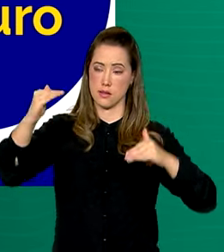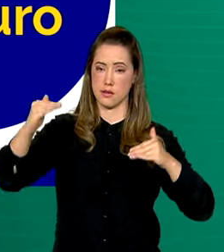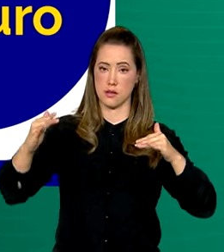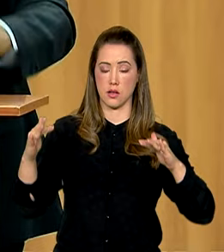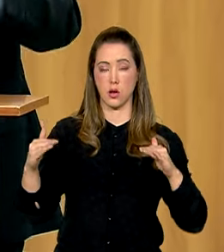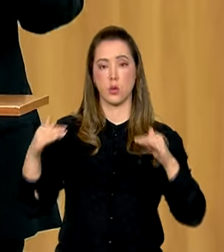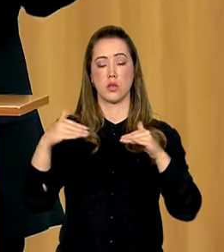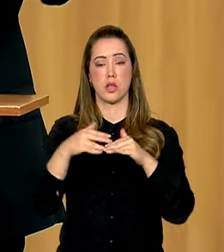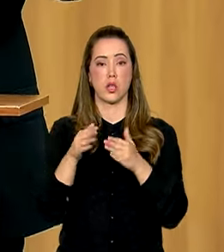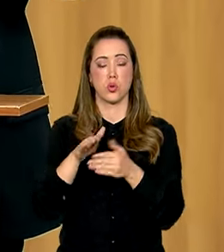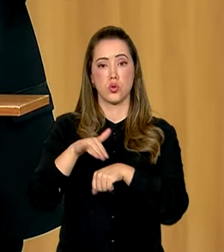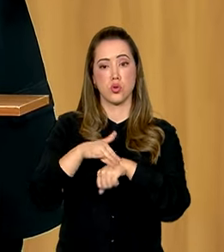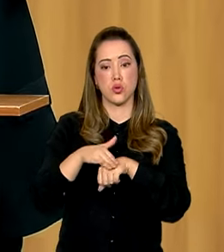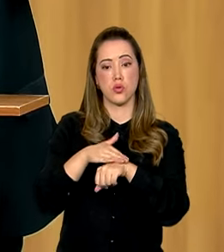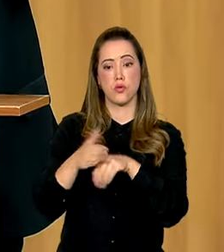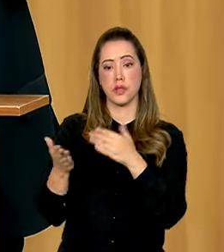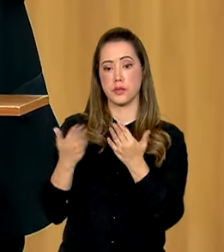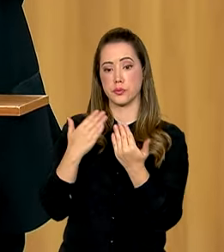nos chats.